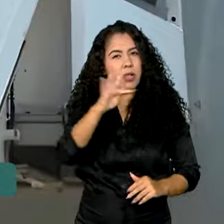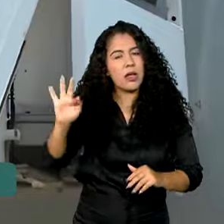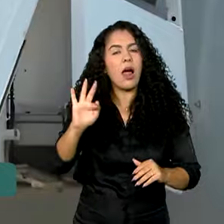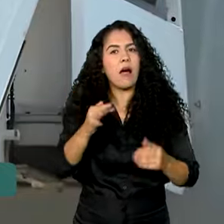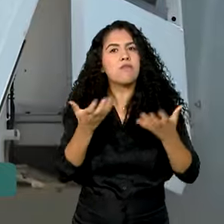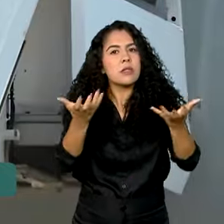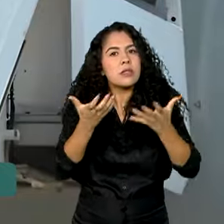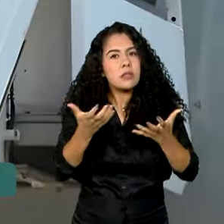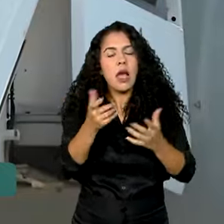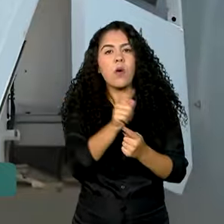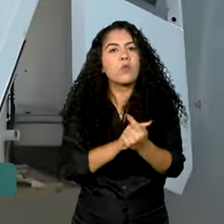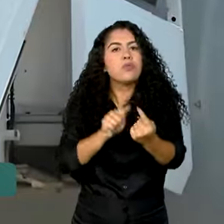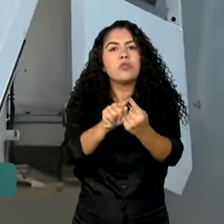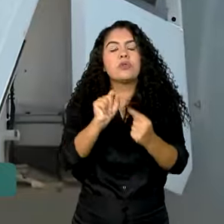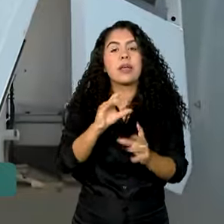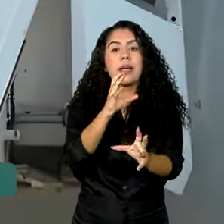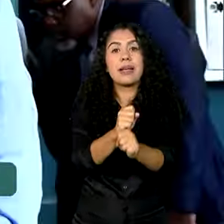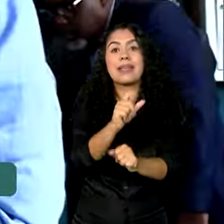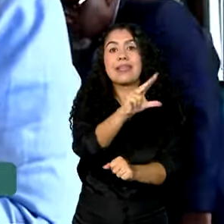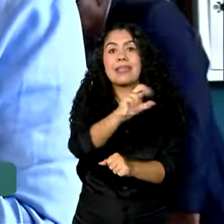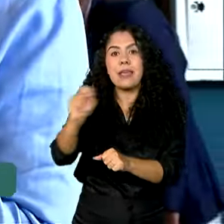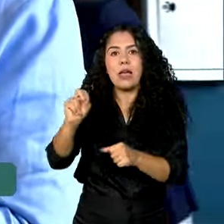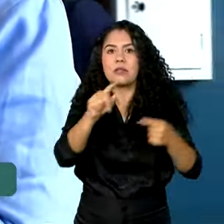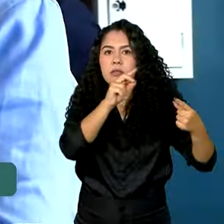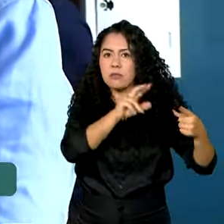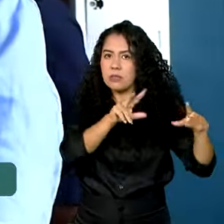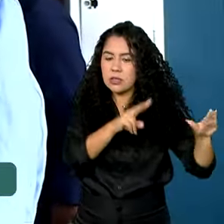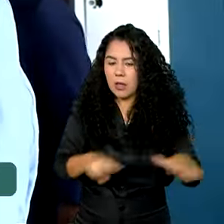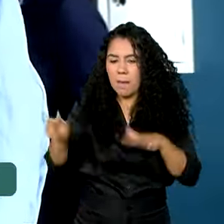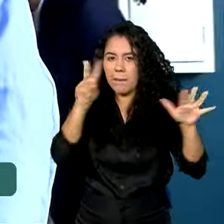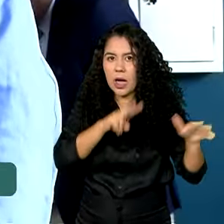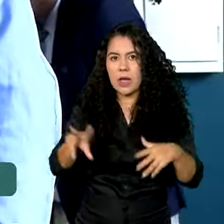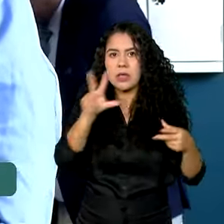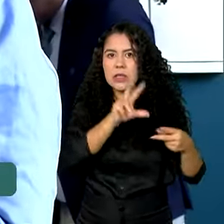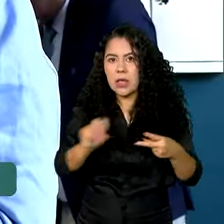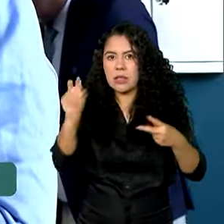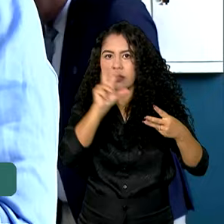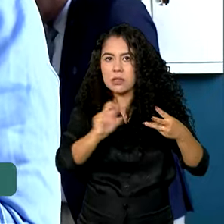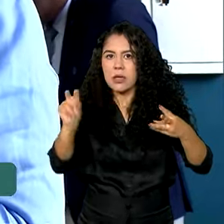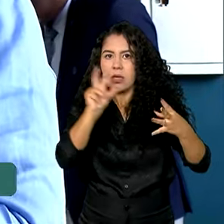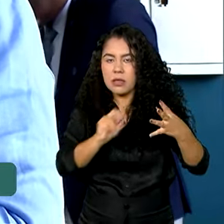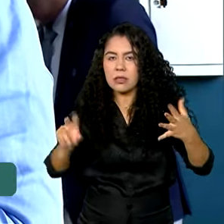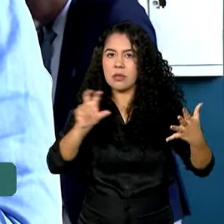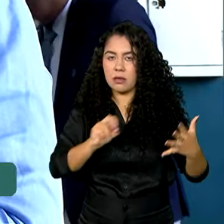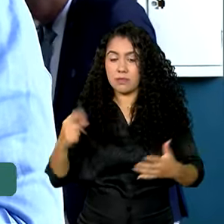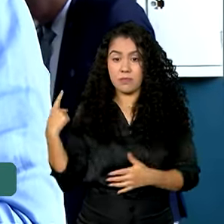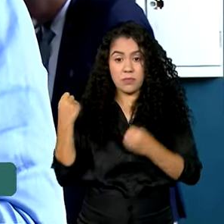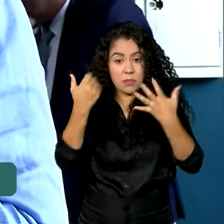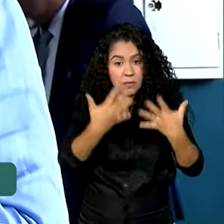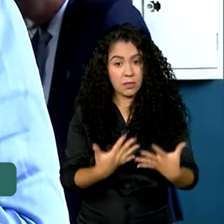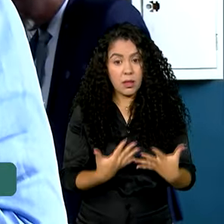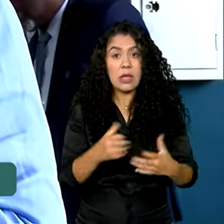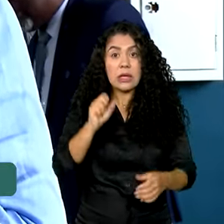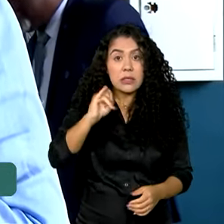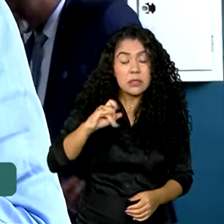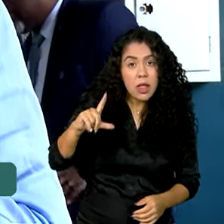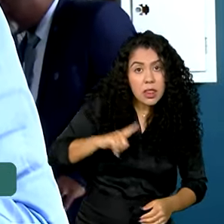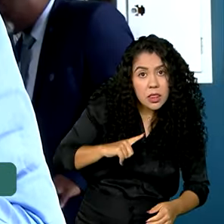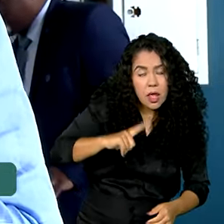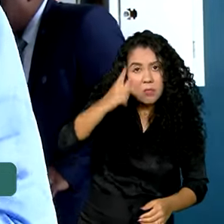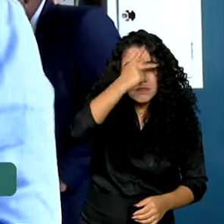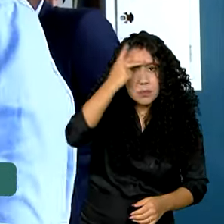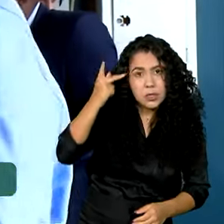é trazer 500 repatriados por semana. Nós não deixaremos, enquanto tiver um companheiro,